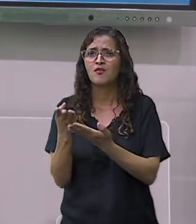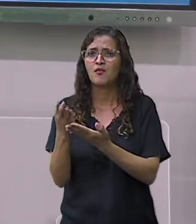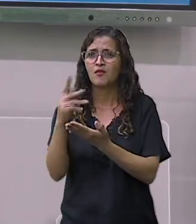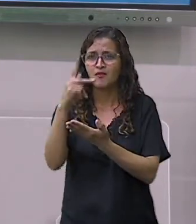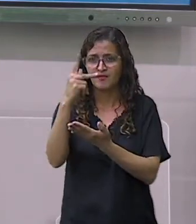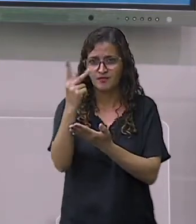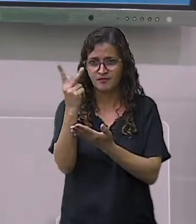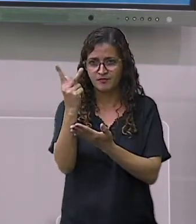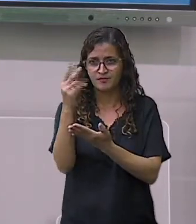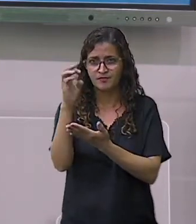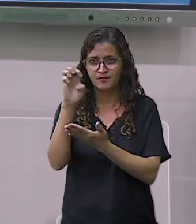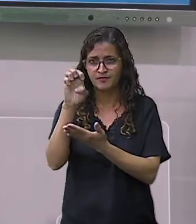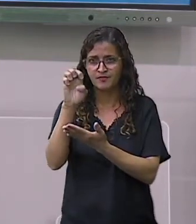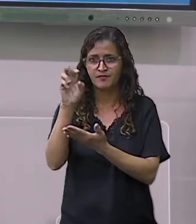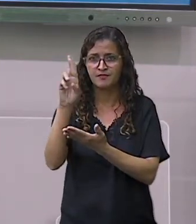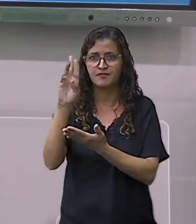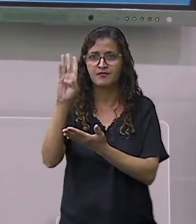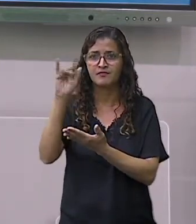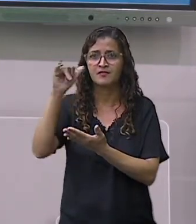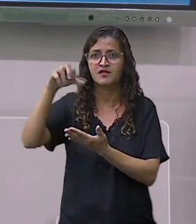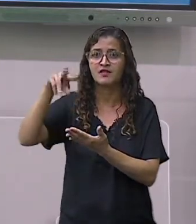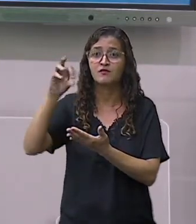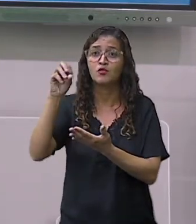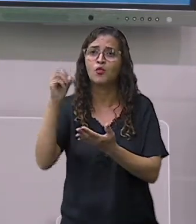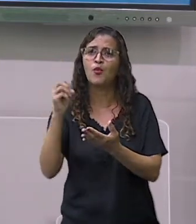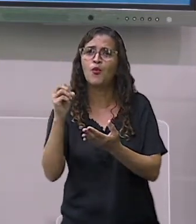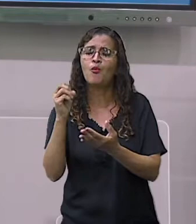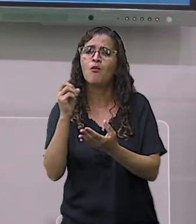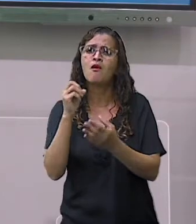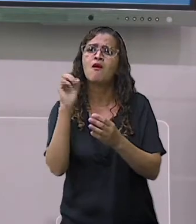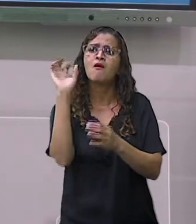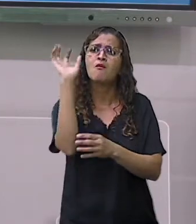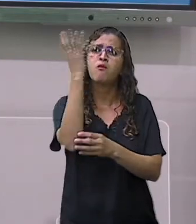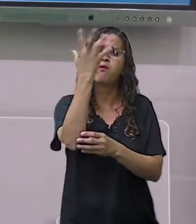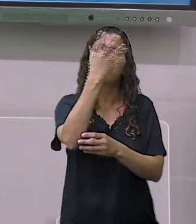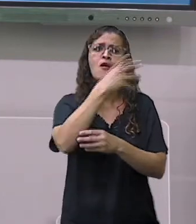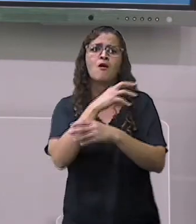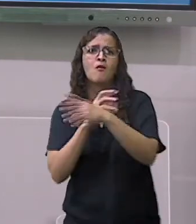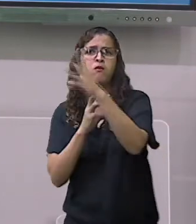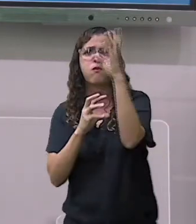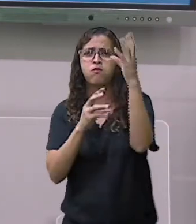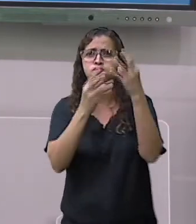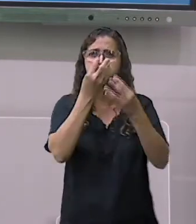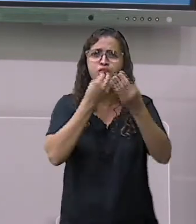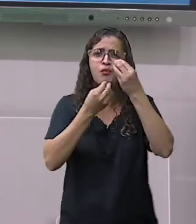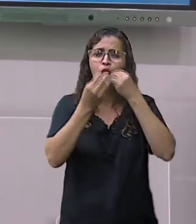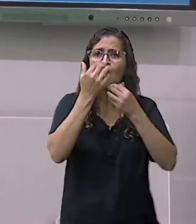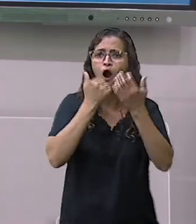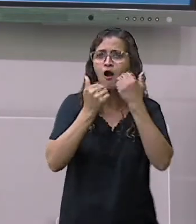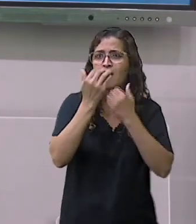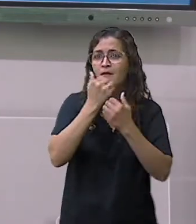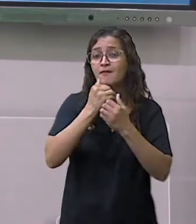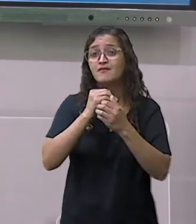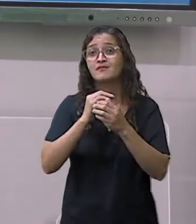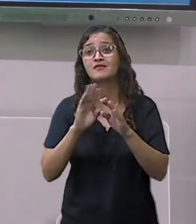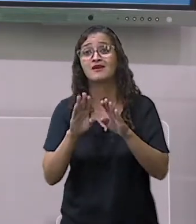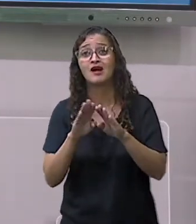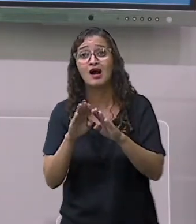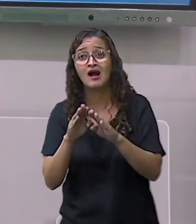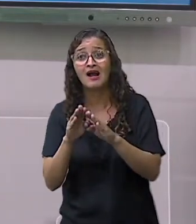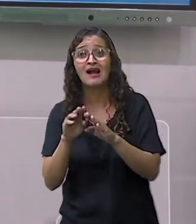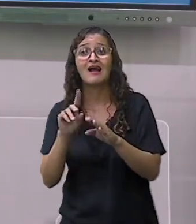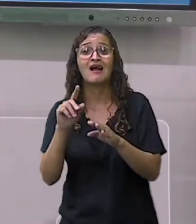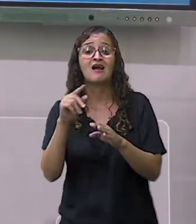Os herbívoros comem plantas. Já os consumidores, eles não produzem o seu